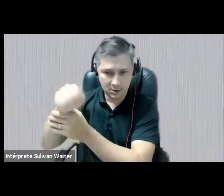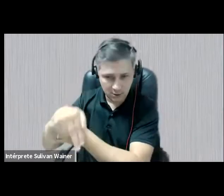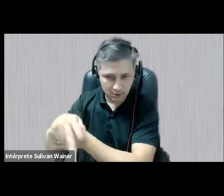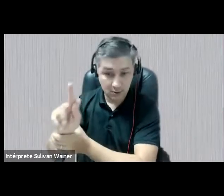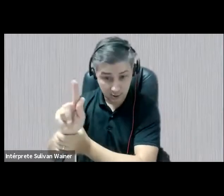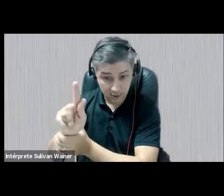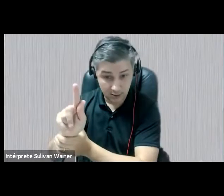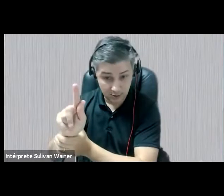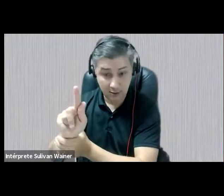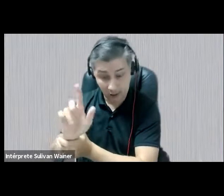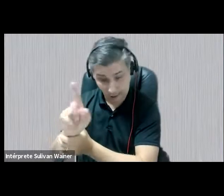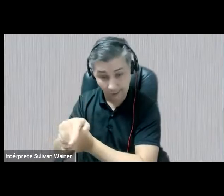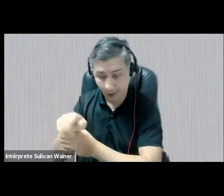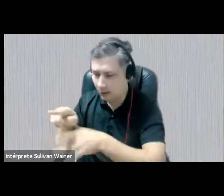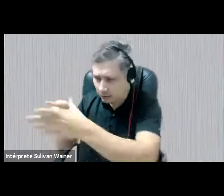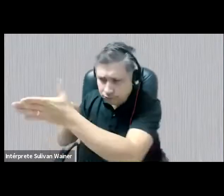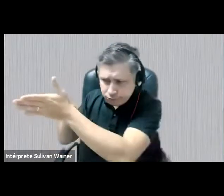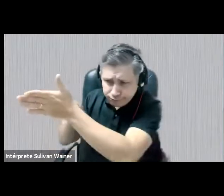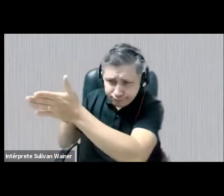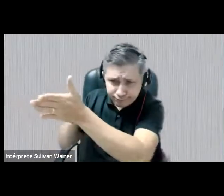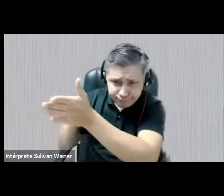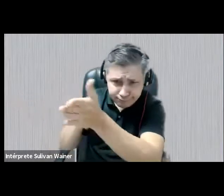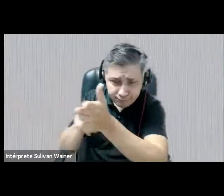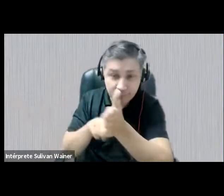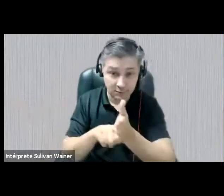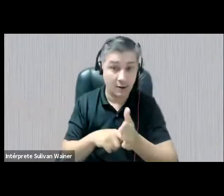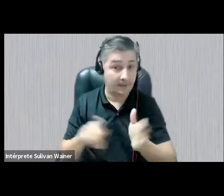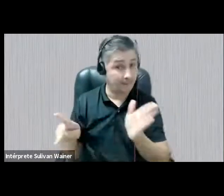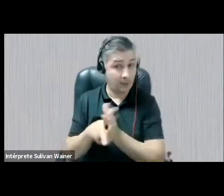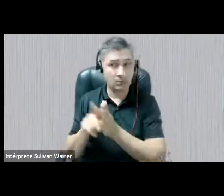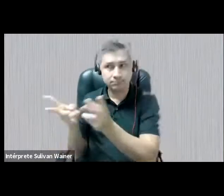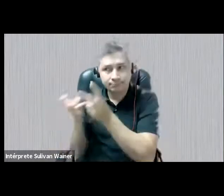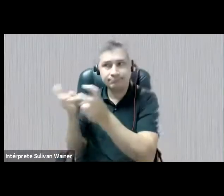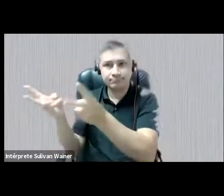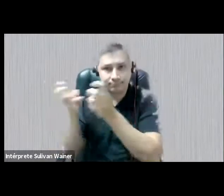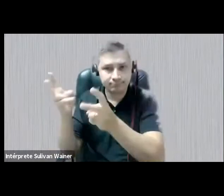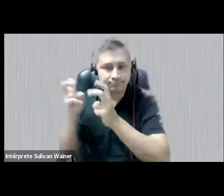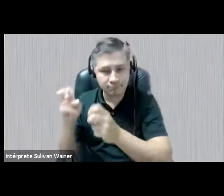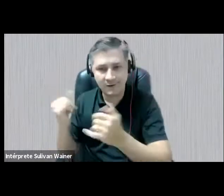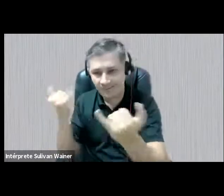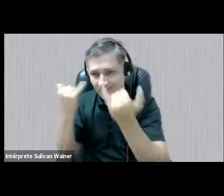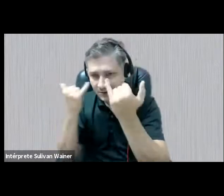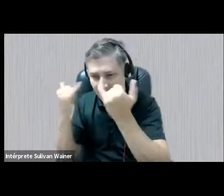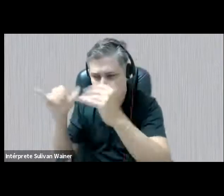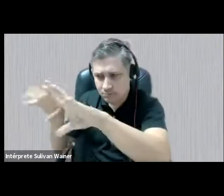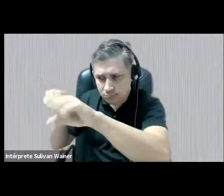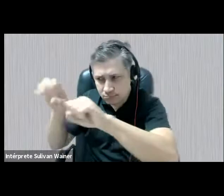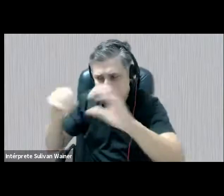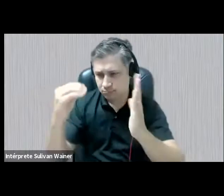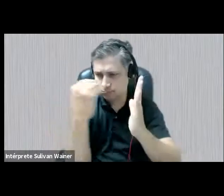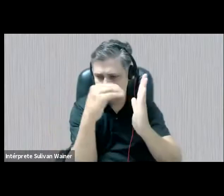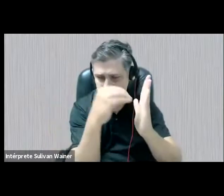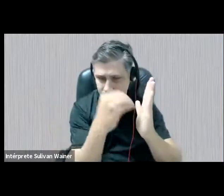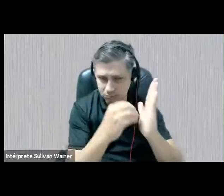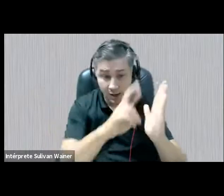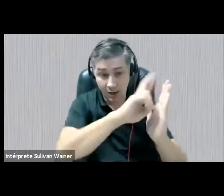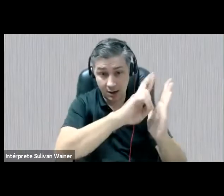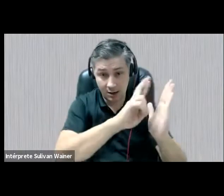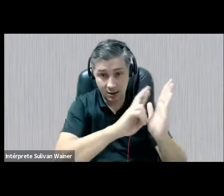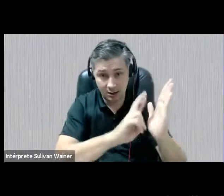essa, essa análise, né, e aí depois a gente pode até comentar, né, quais foram